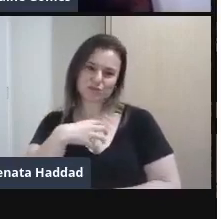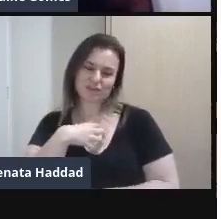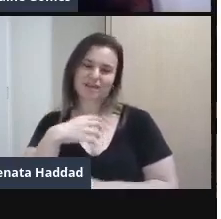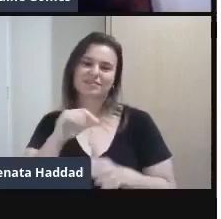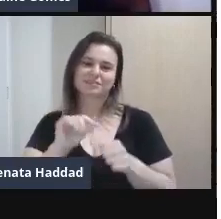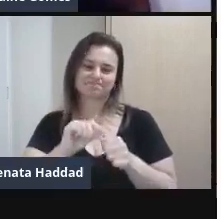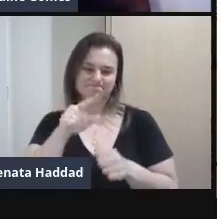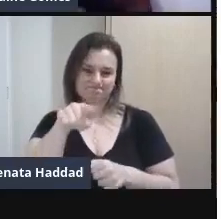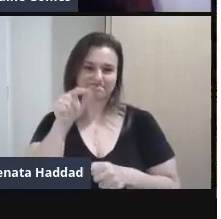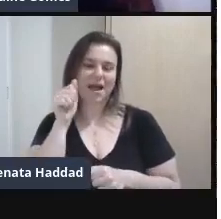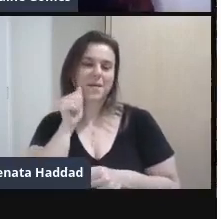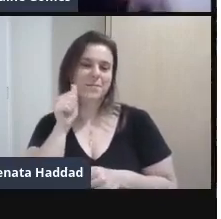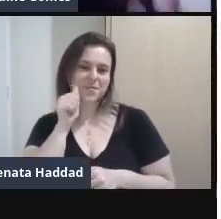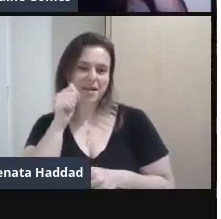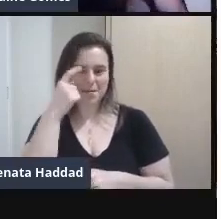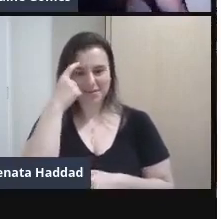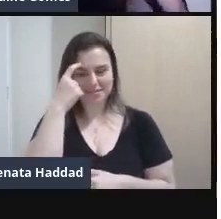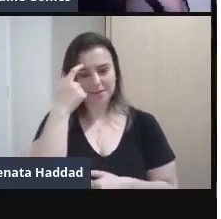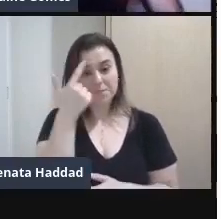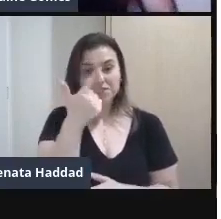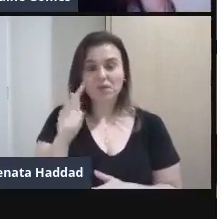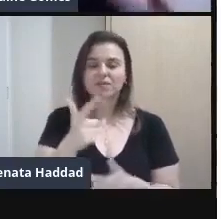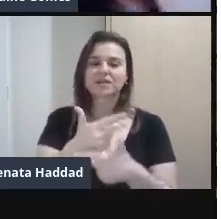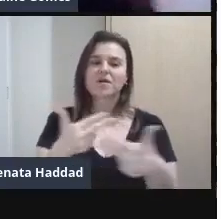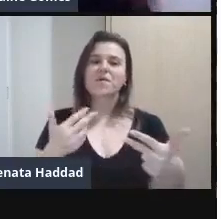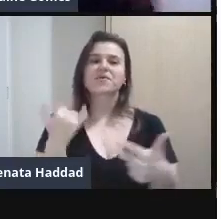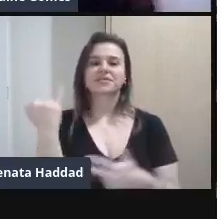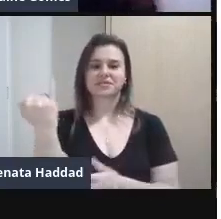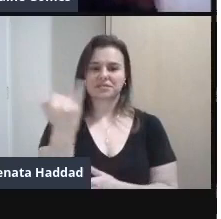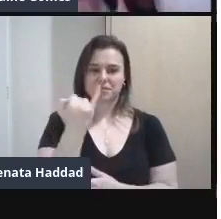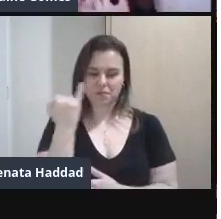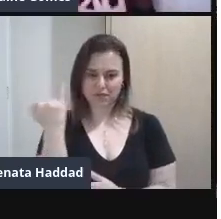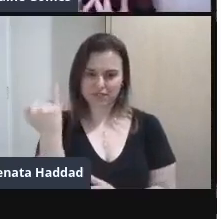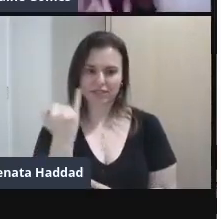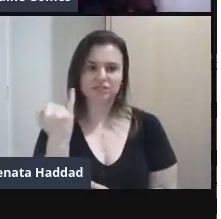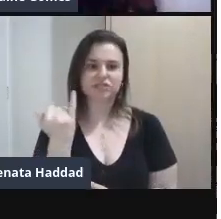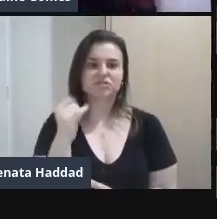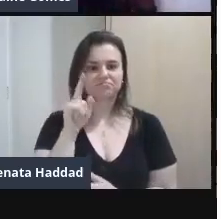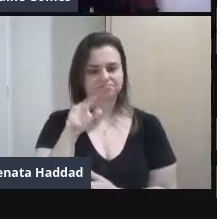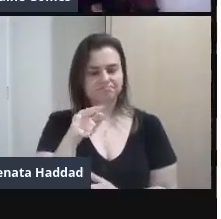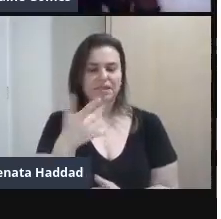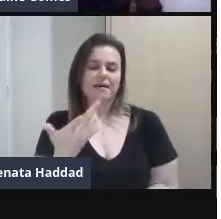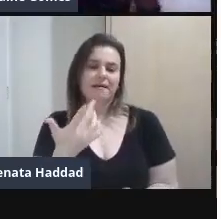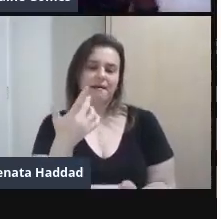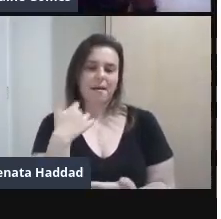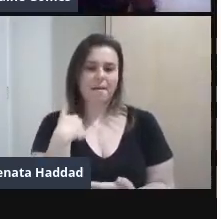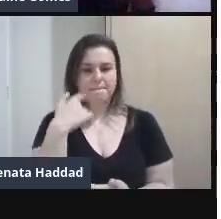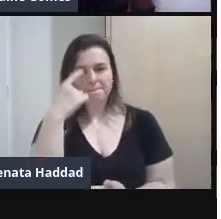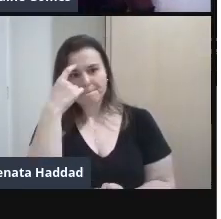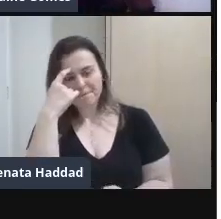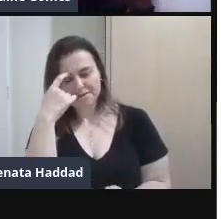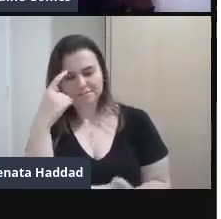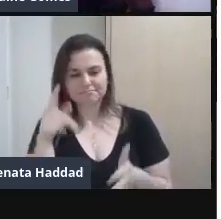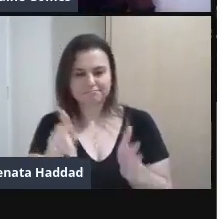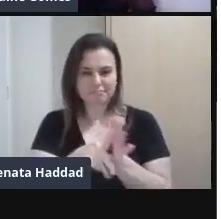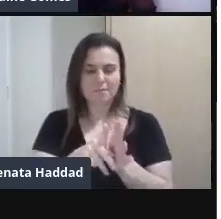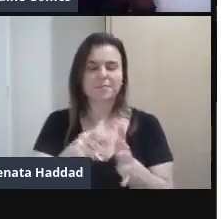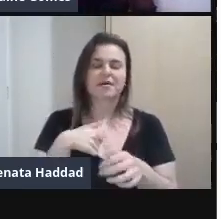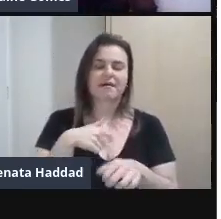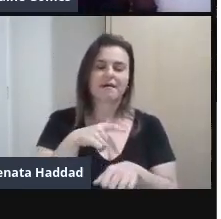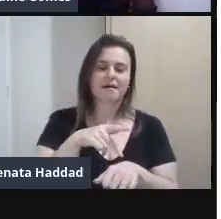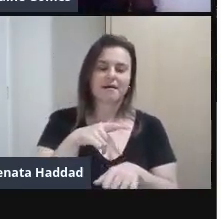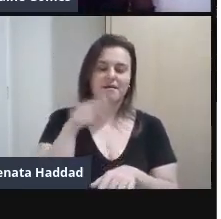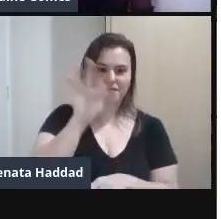apresenta Outra coisa importante é No meio das artes Eu venho das artes plásticas Minha graduação é em artes visuais Pela